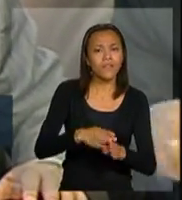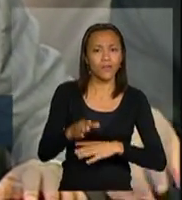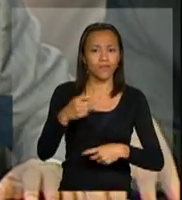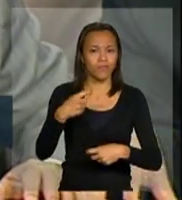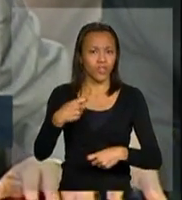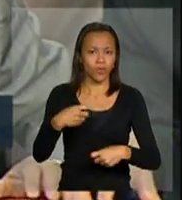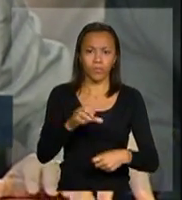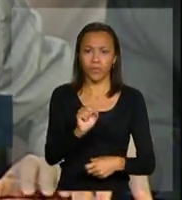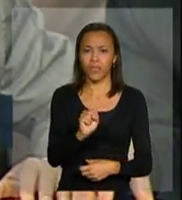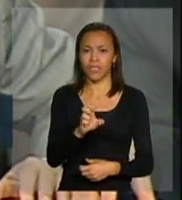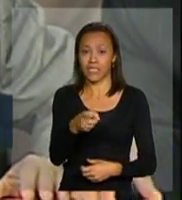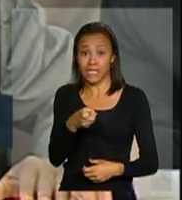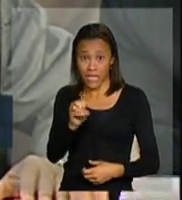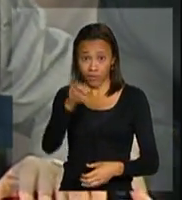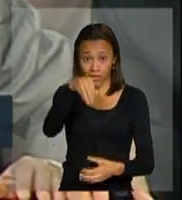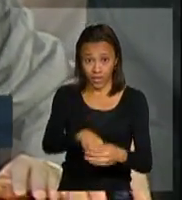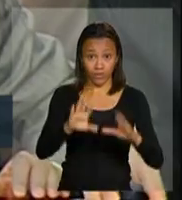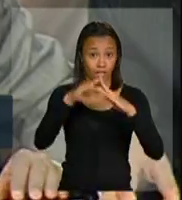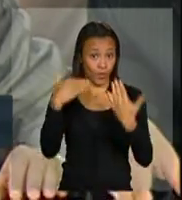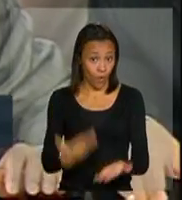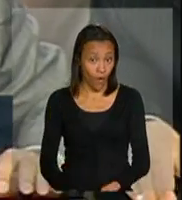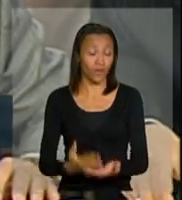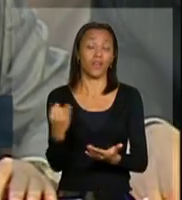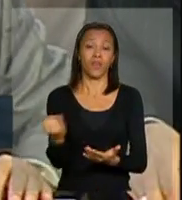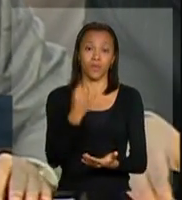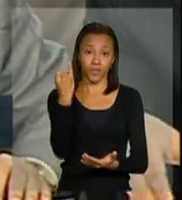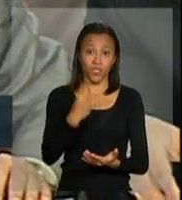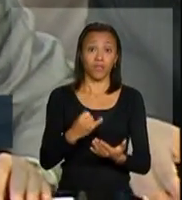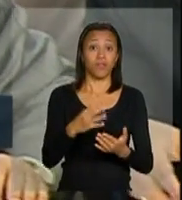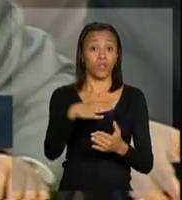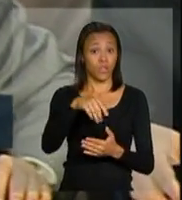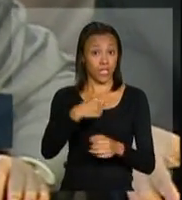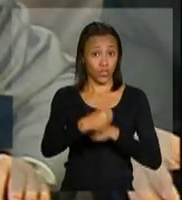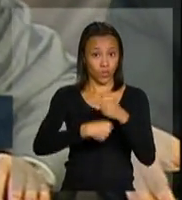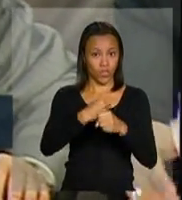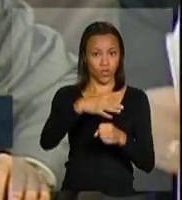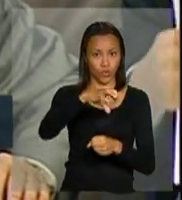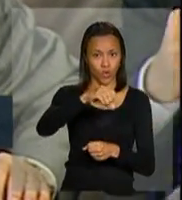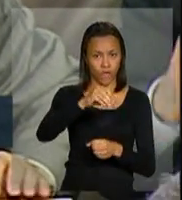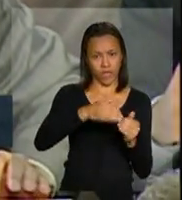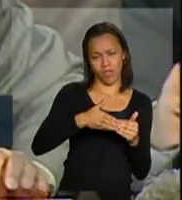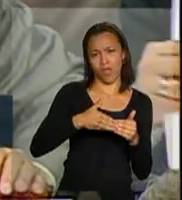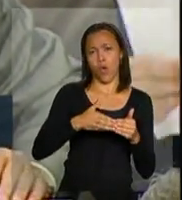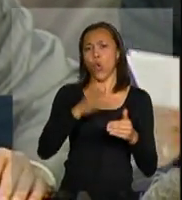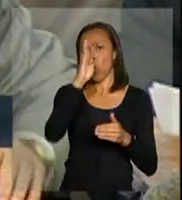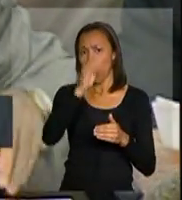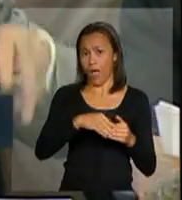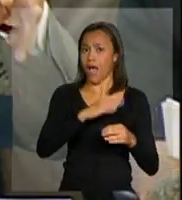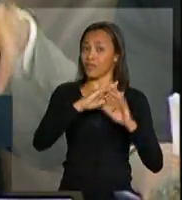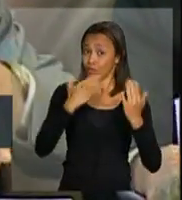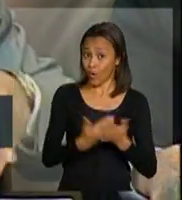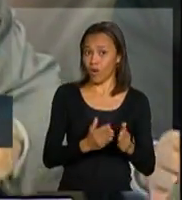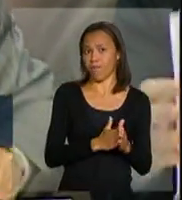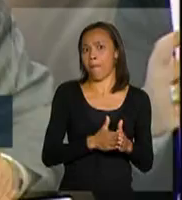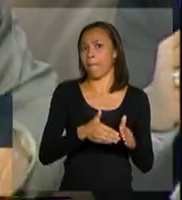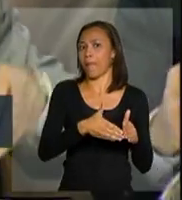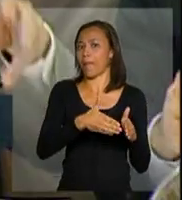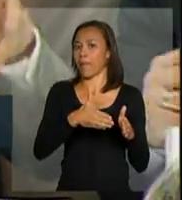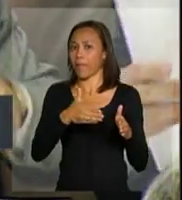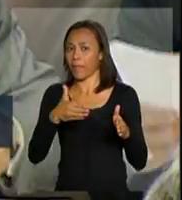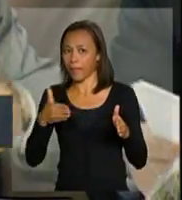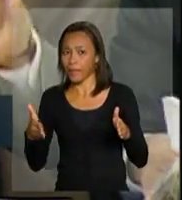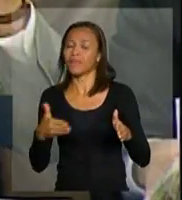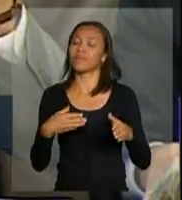Brasil, já desde os anos 90, até avançado nessa perspectiva, é fundamental que nós ampliemos a